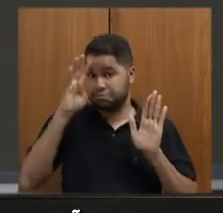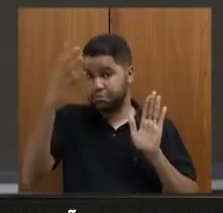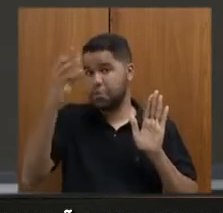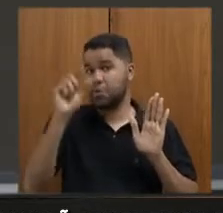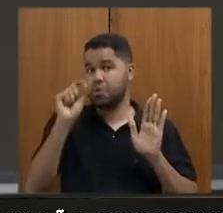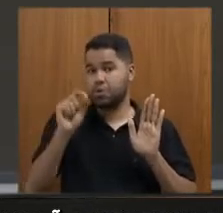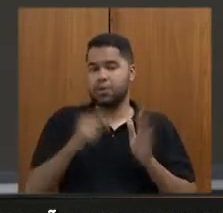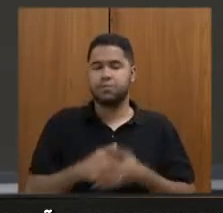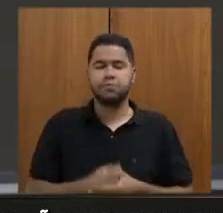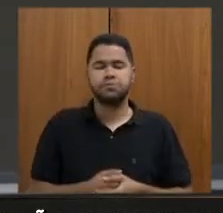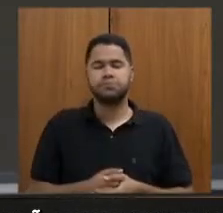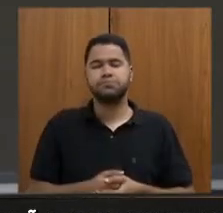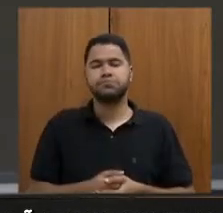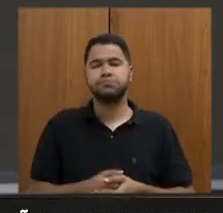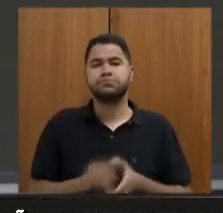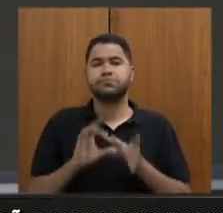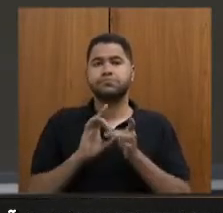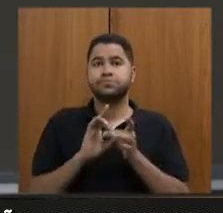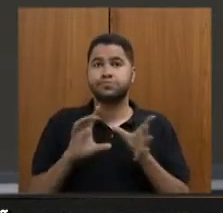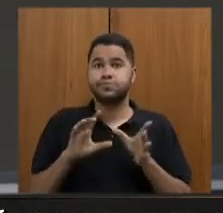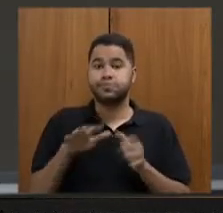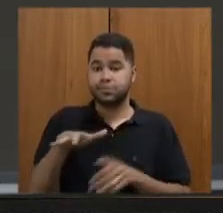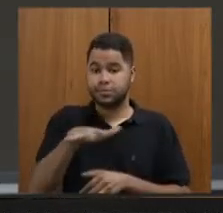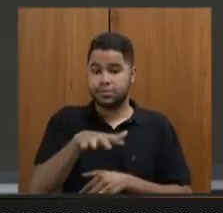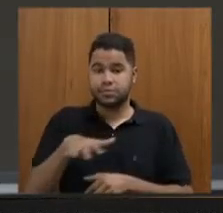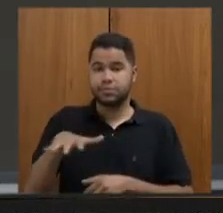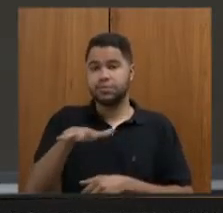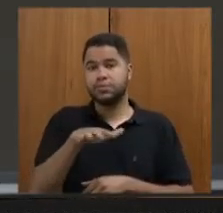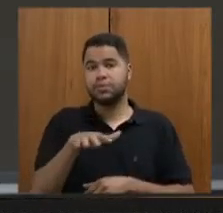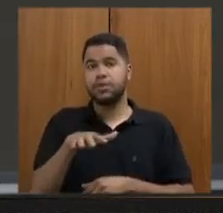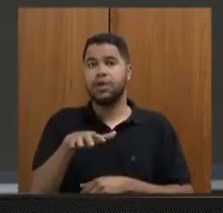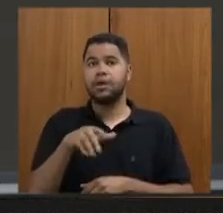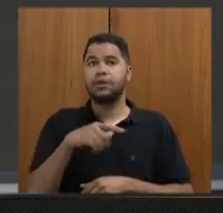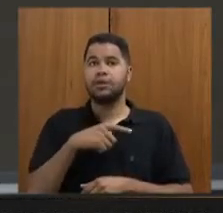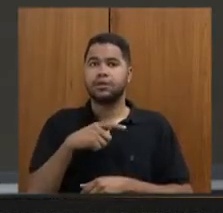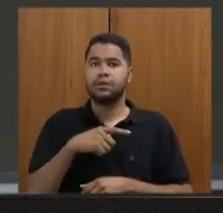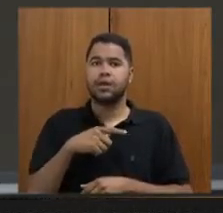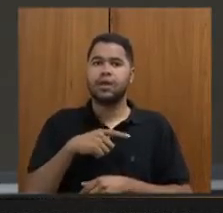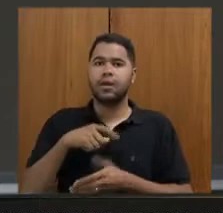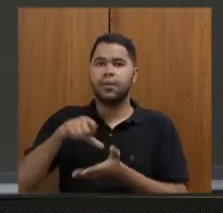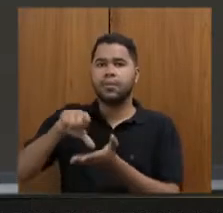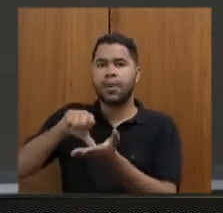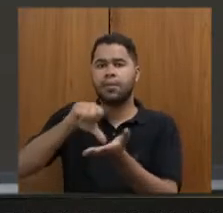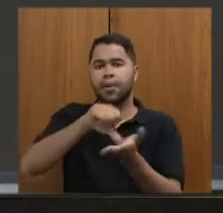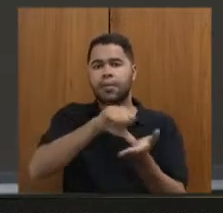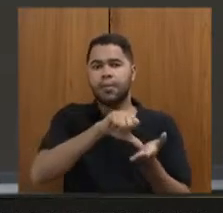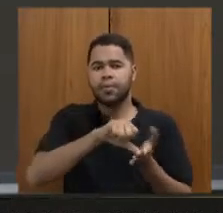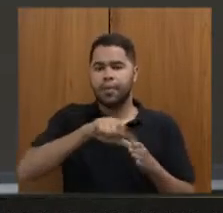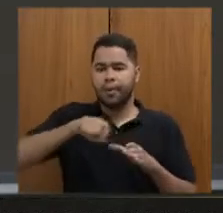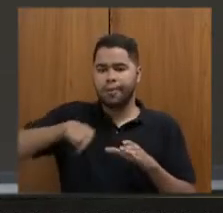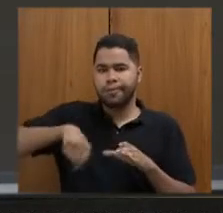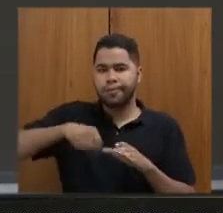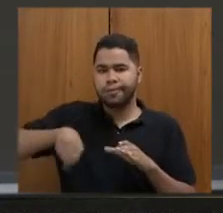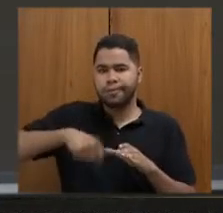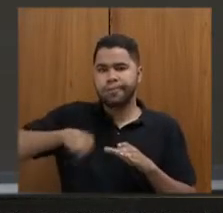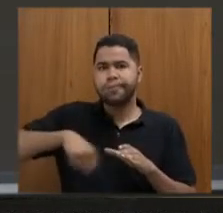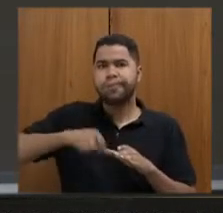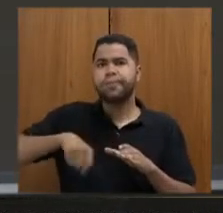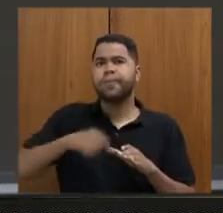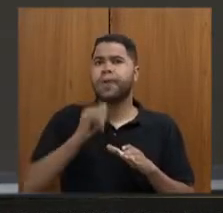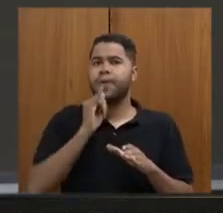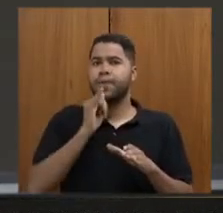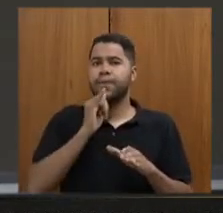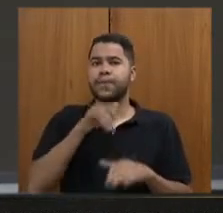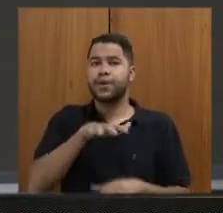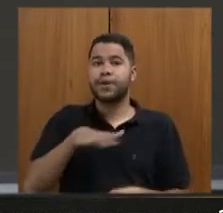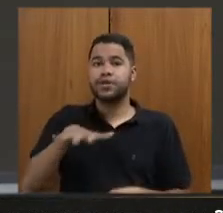seria permitir que esses estabelecimentos, que muitas vezes se reúnem em polos gastronômicos, como, por exemplo,